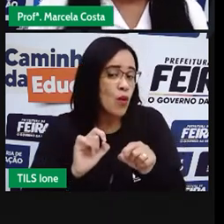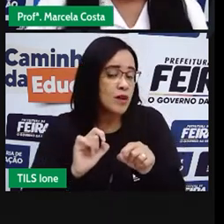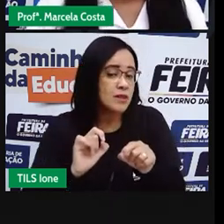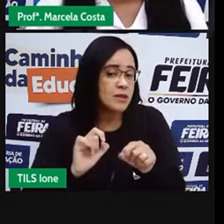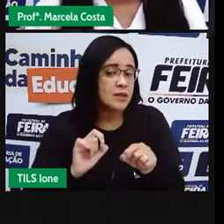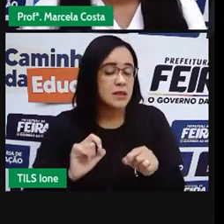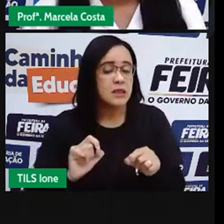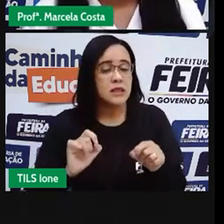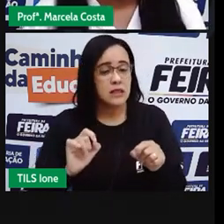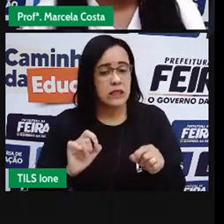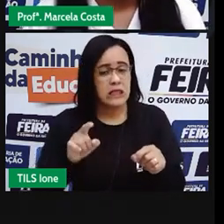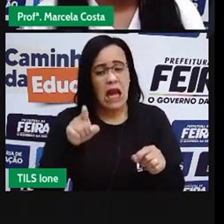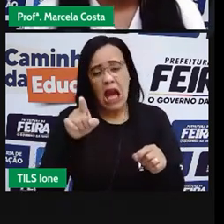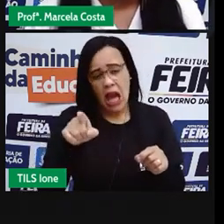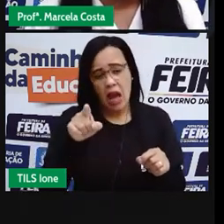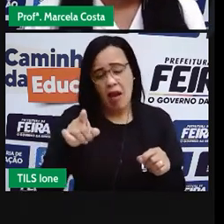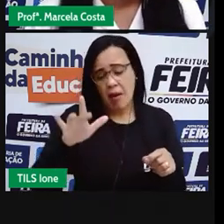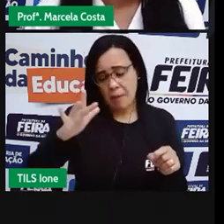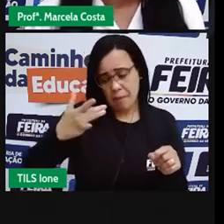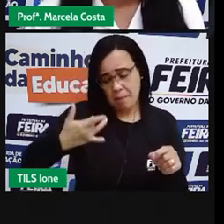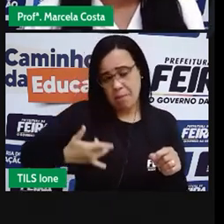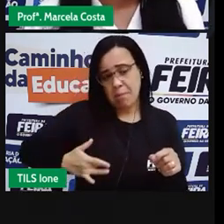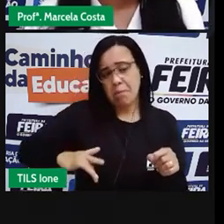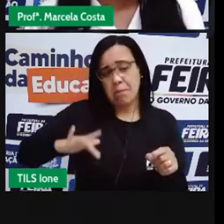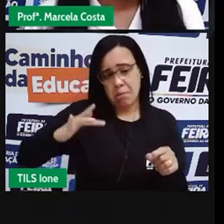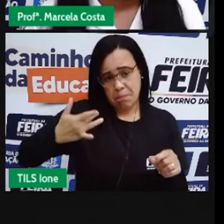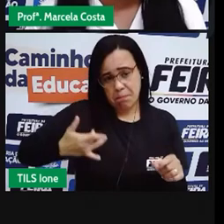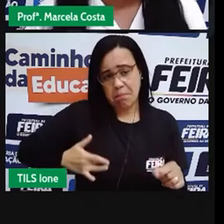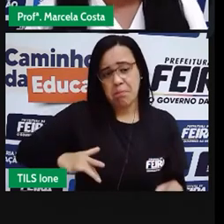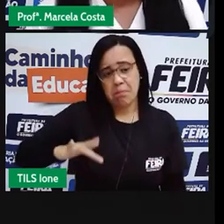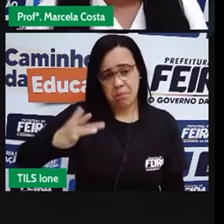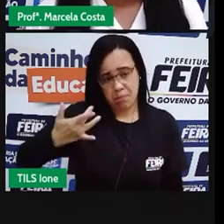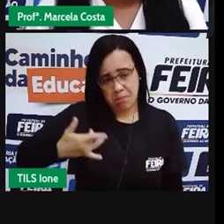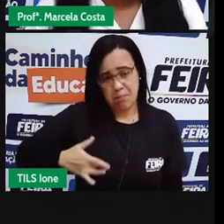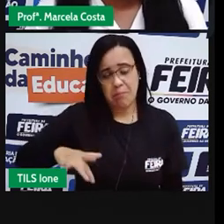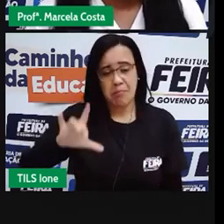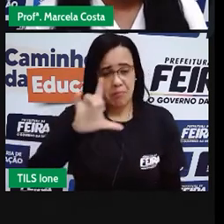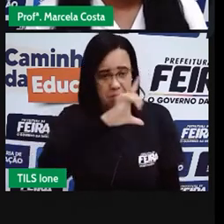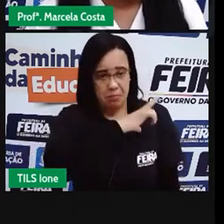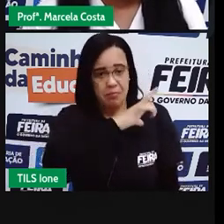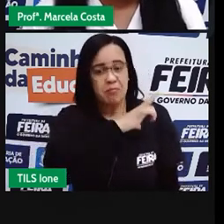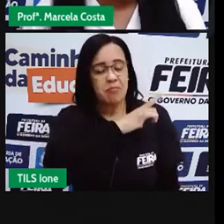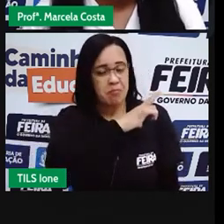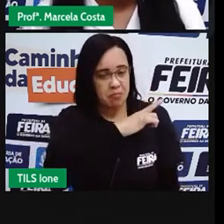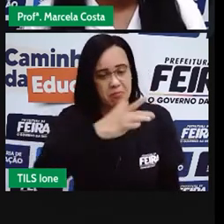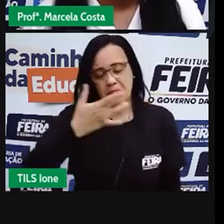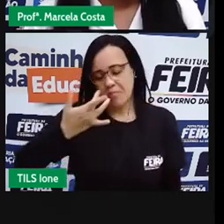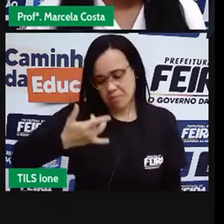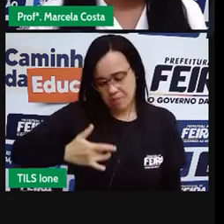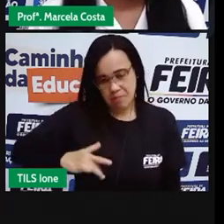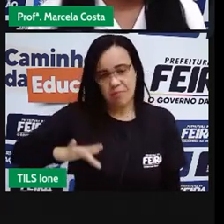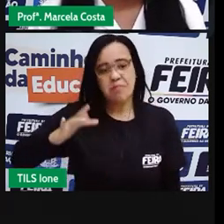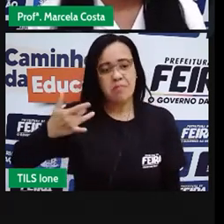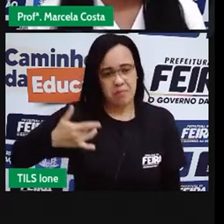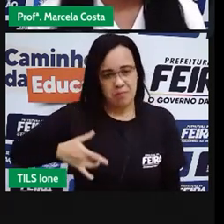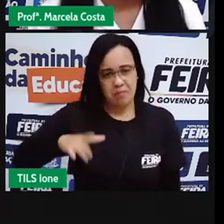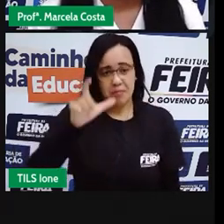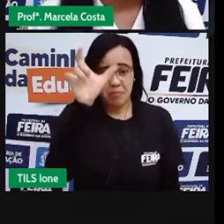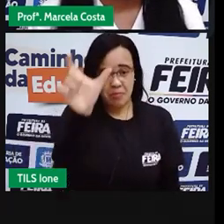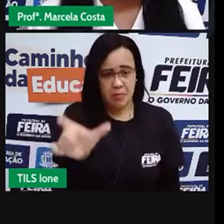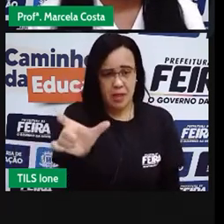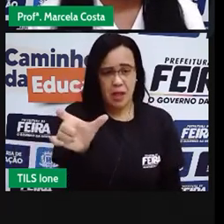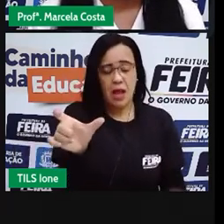E ele foi piedoso. Ele demonstrou compaixão ali por outro personagem da fábula.